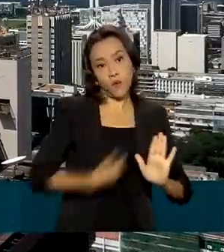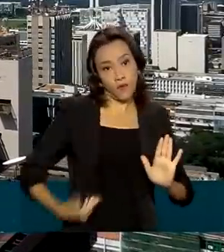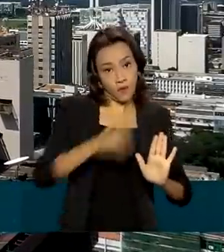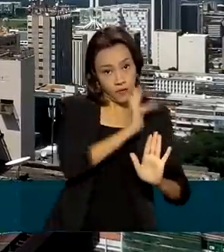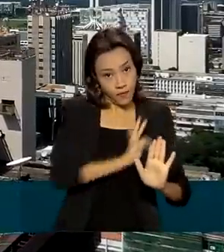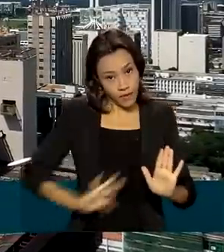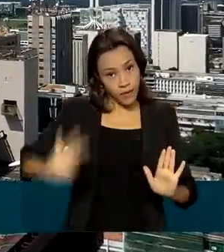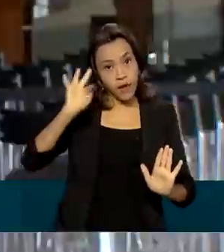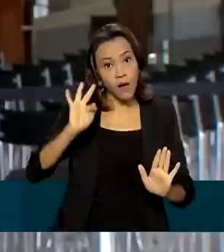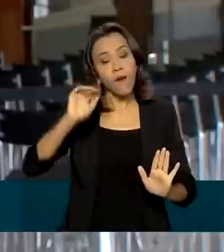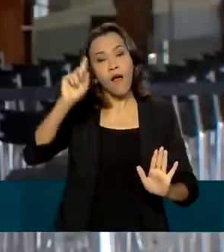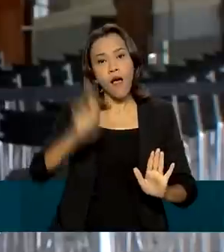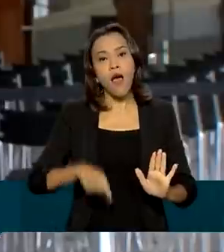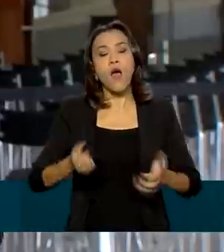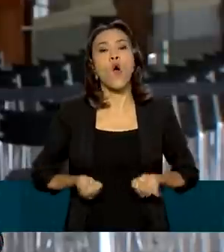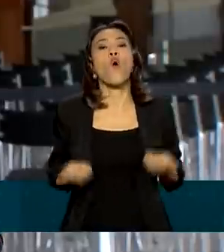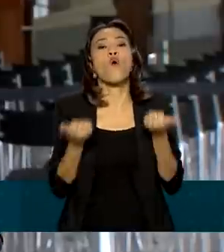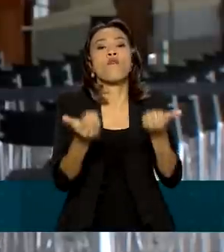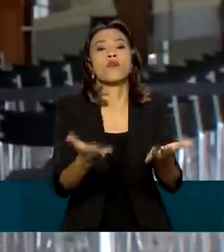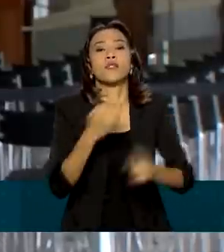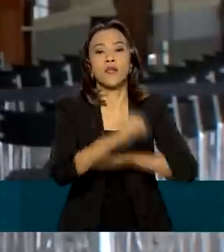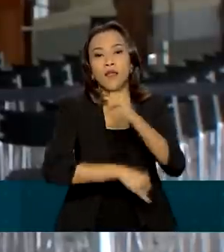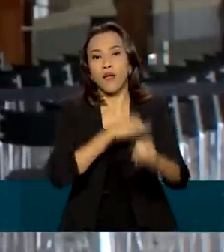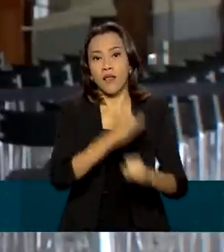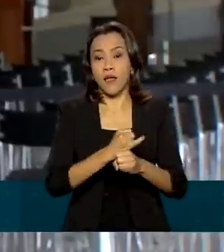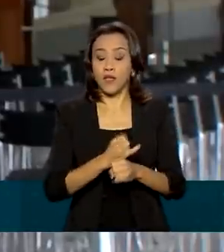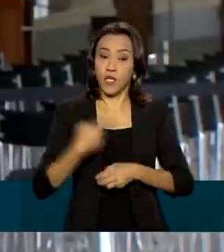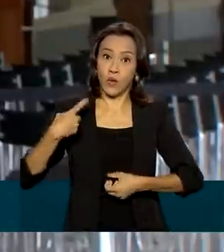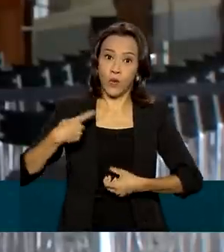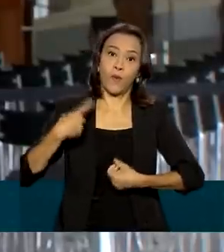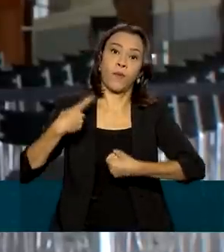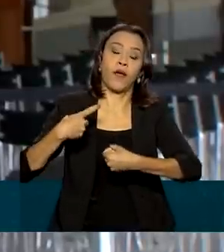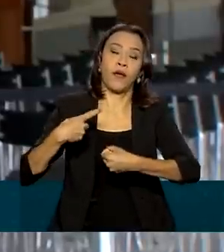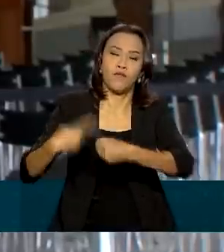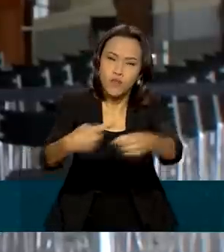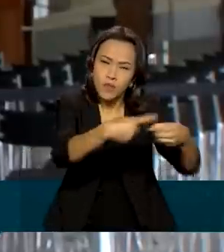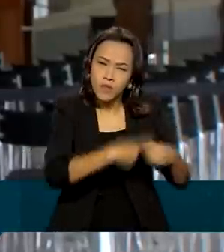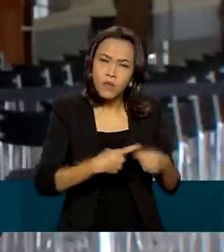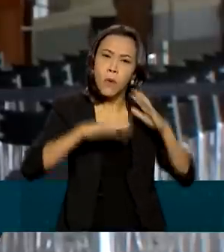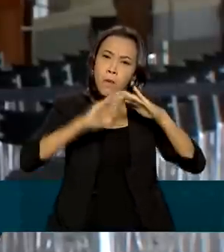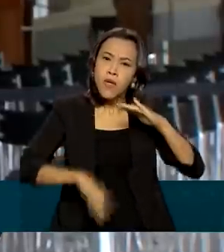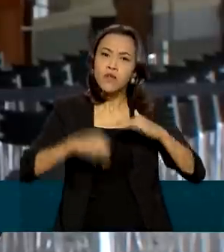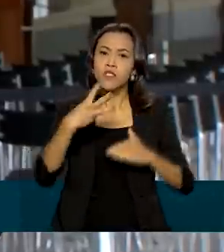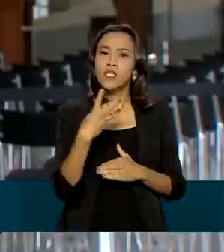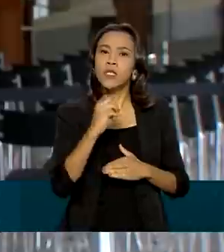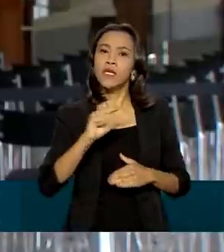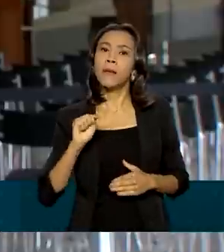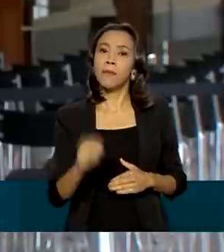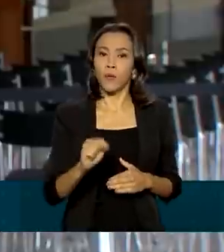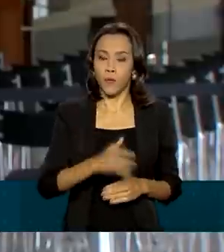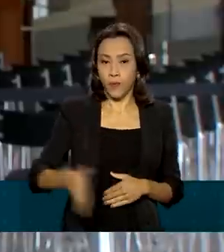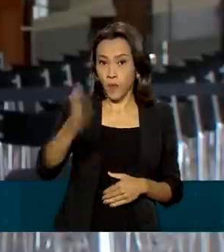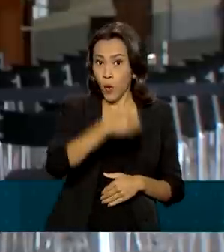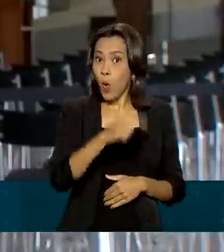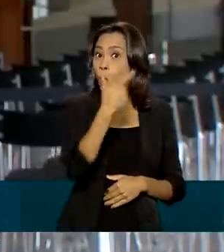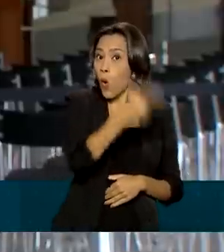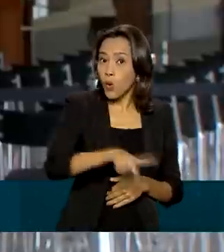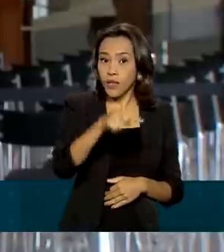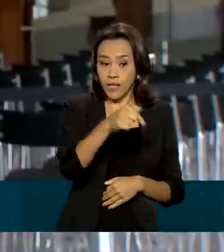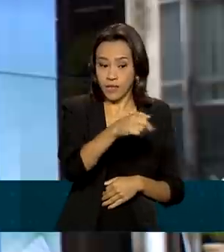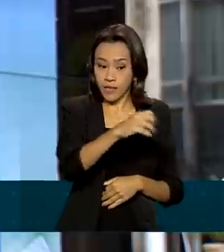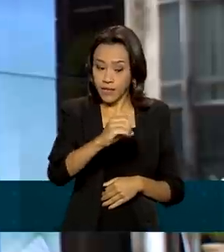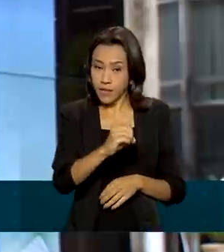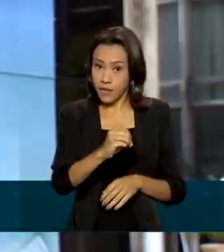Nesse caso, é oferecer internet para municípios com menos de 30 mil habitantes. Já a faixa de 700 MHz foi arremetada pela